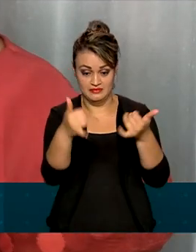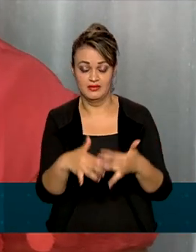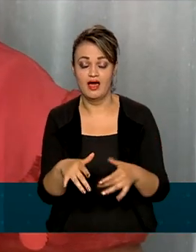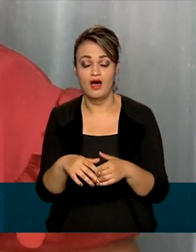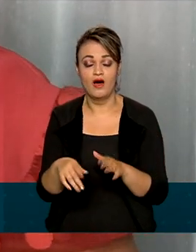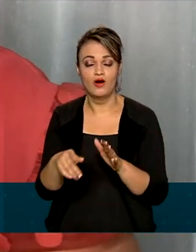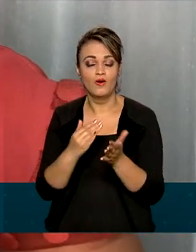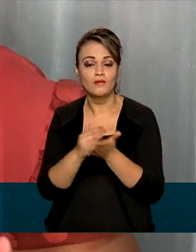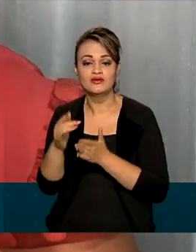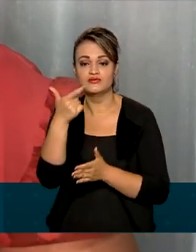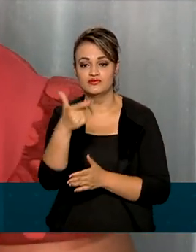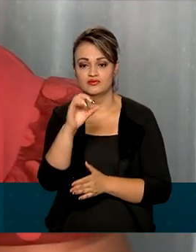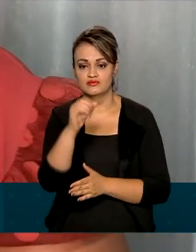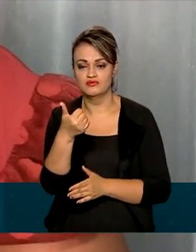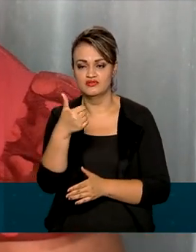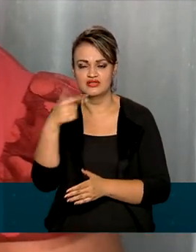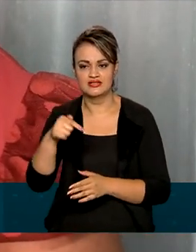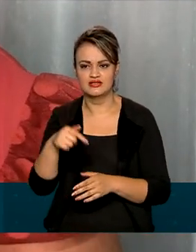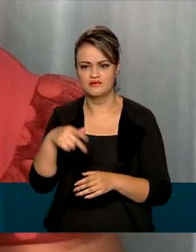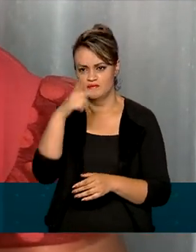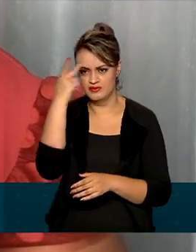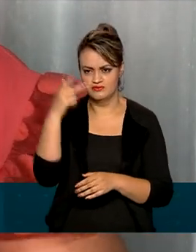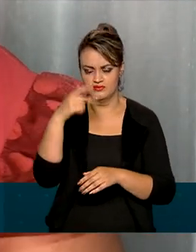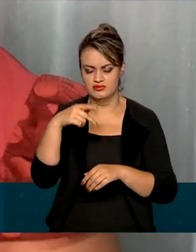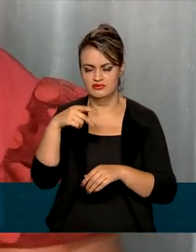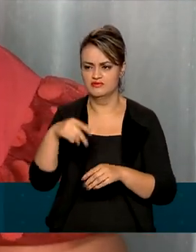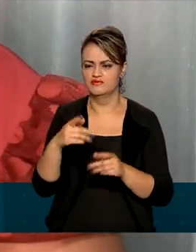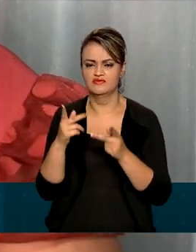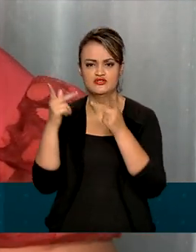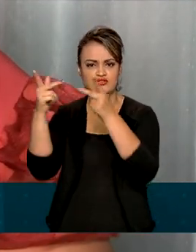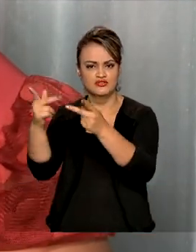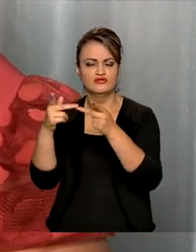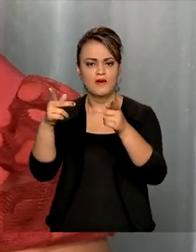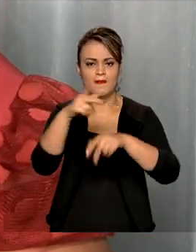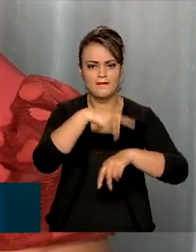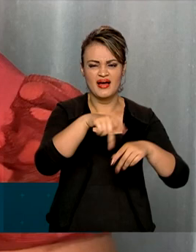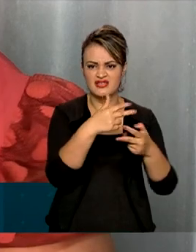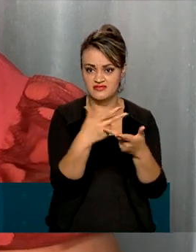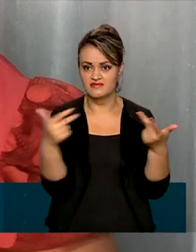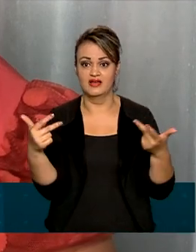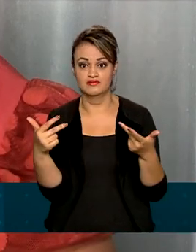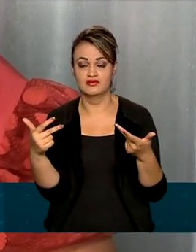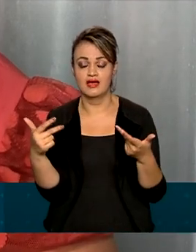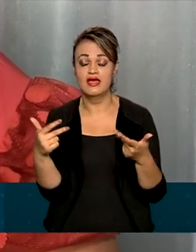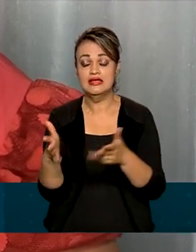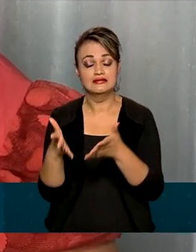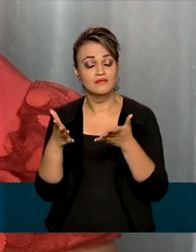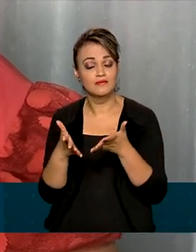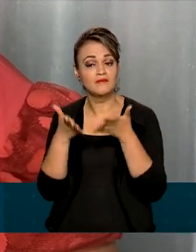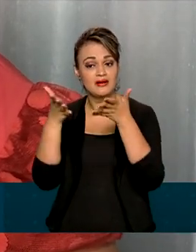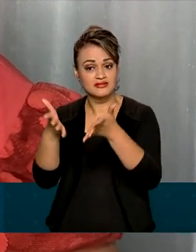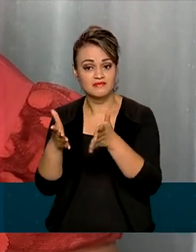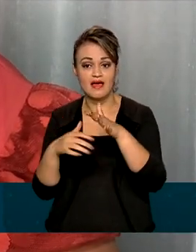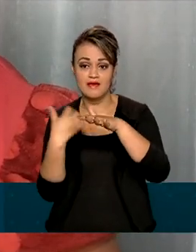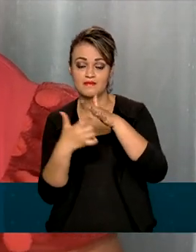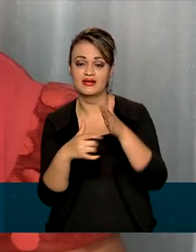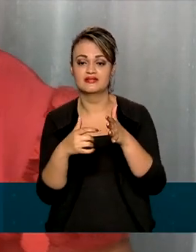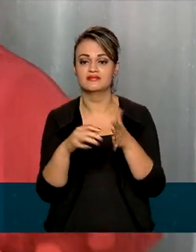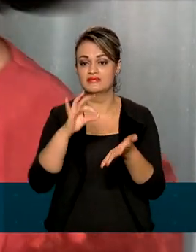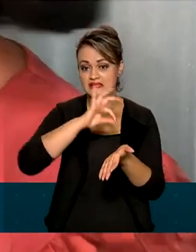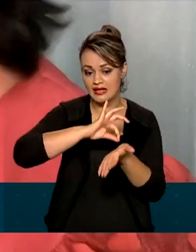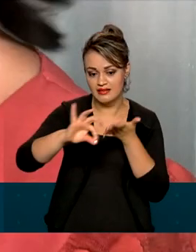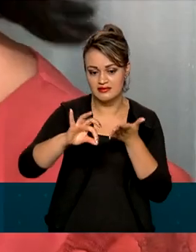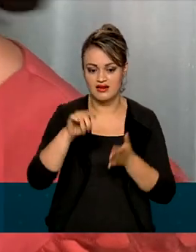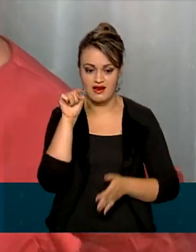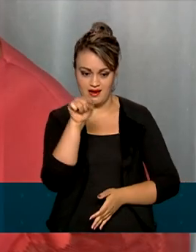ajudou a levar brasileiros a Paris, Berlim, Miami, Boston, Santiago e Toronto. Para participar, as startups precisam se